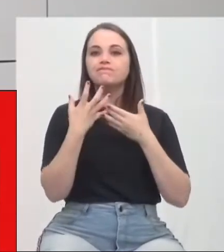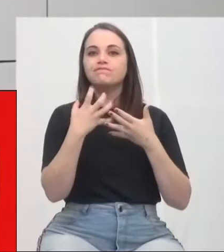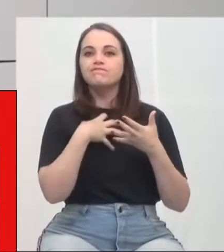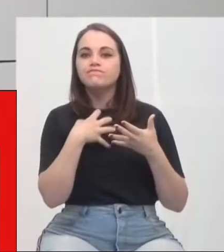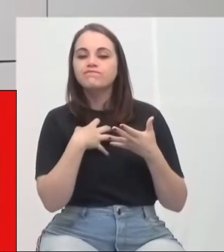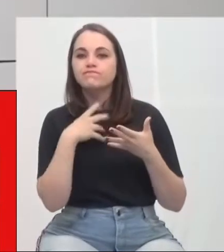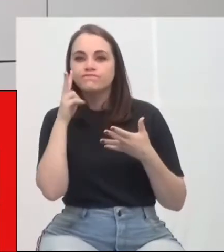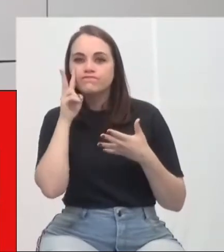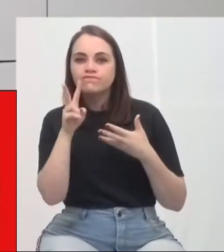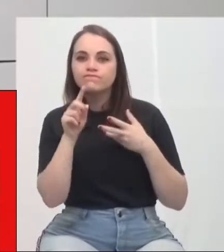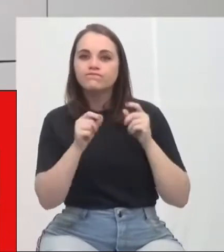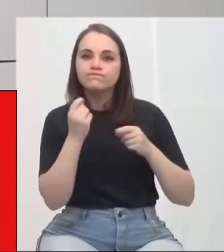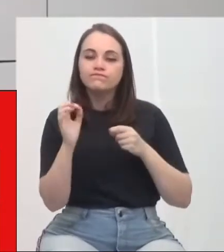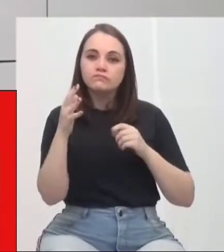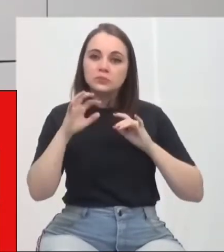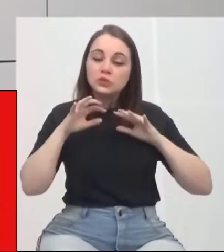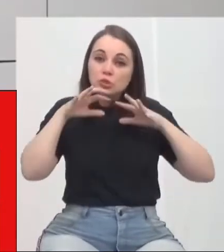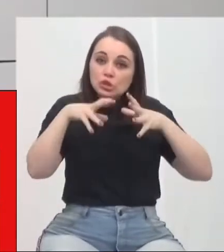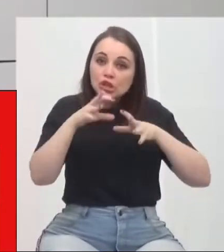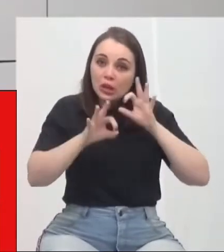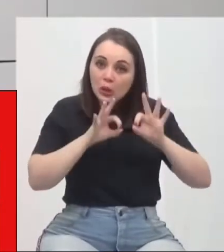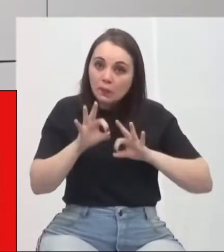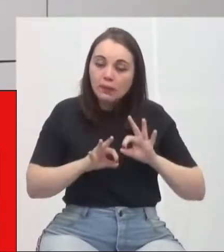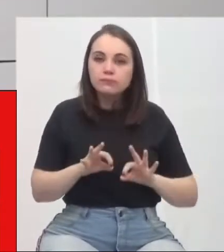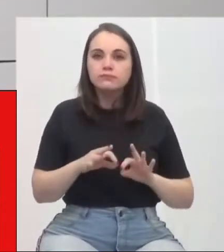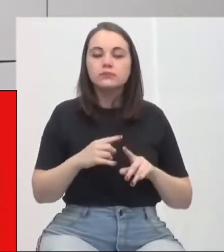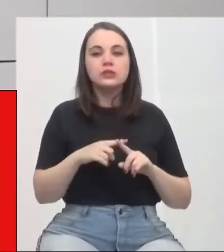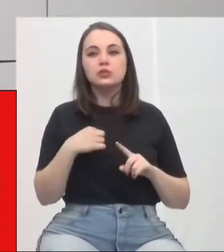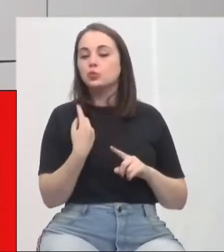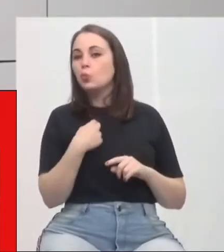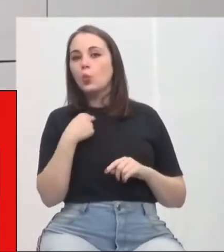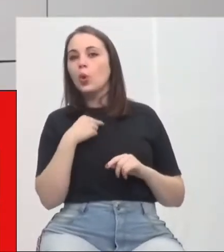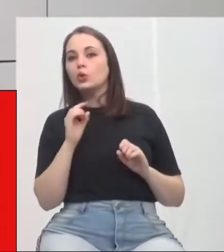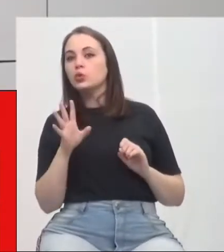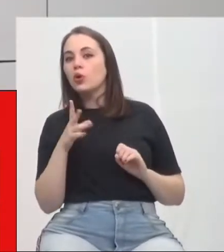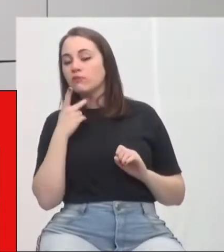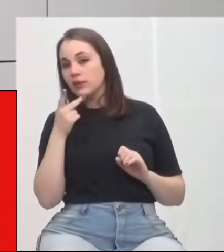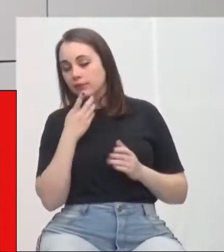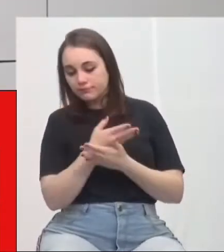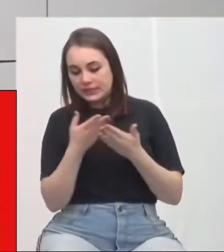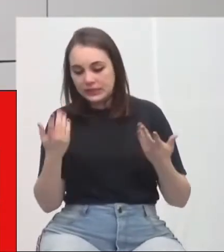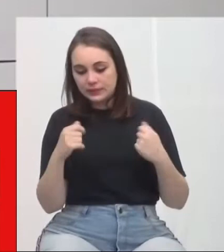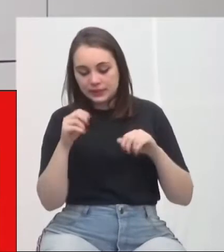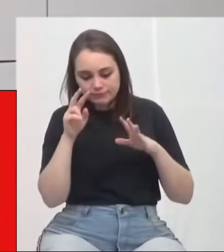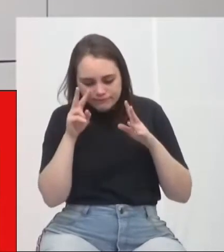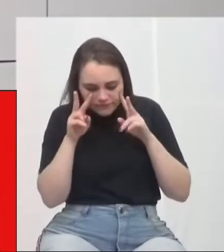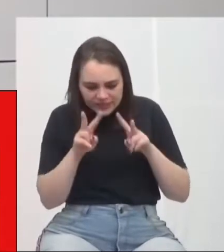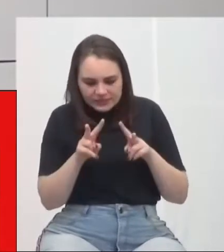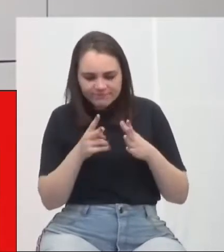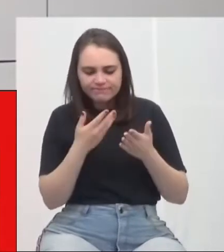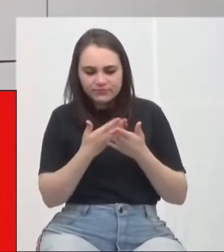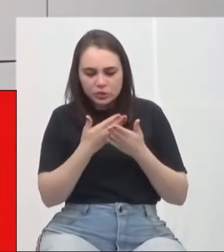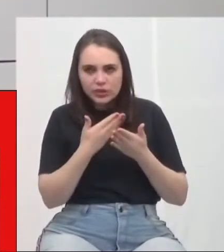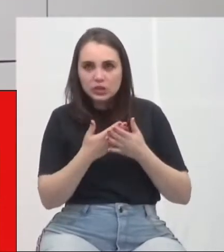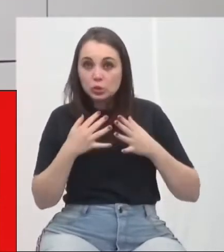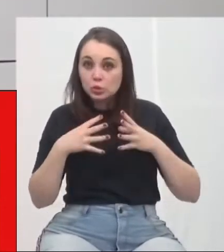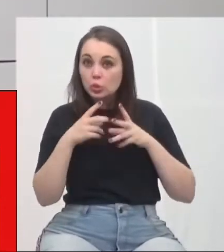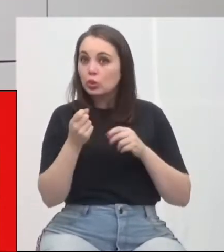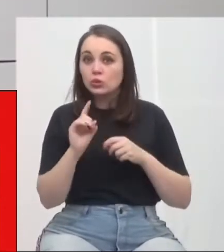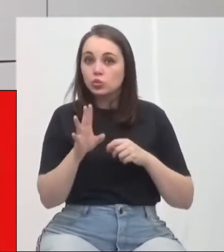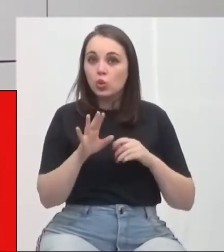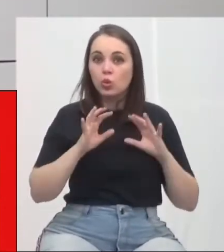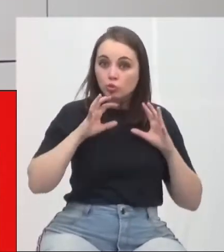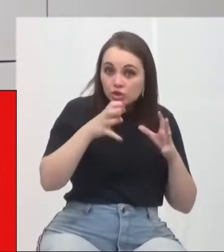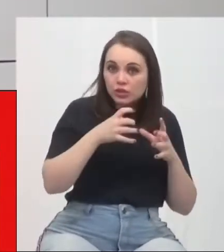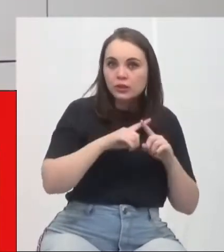Esporte Clube, e não só do Criciúma Esporte Clube, porque a gente não pode personalizar também a situação. Nós temos que analisar como um todo, e não só o Criciúma Esporte